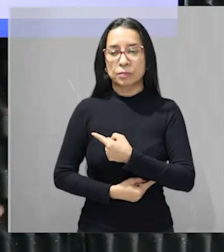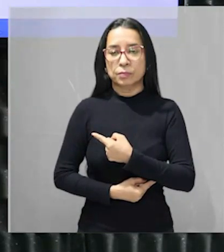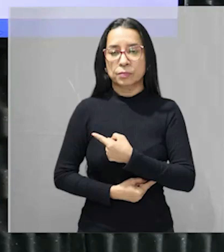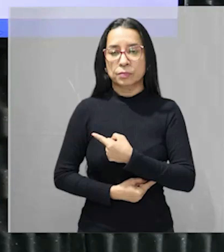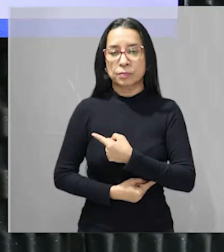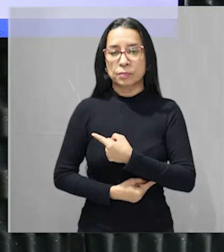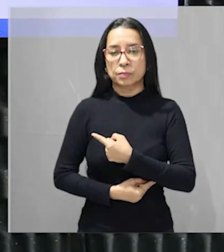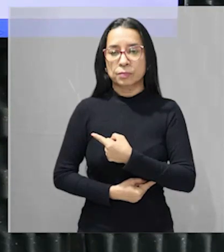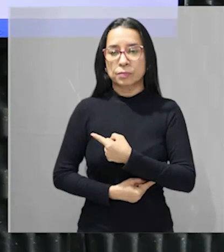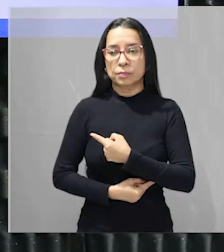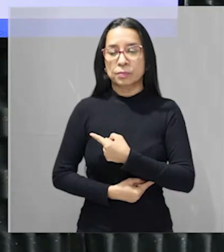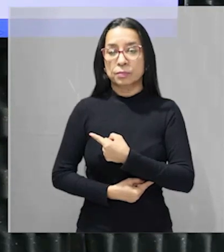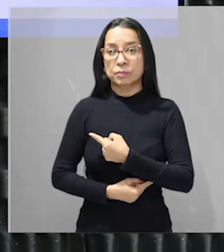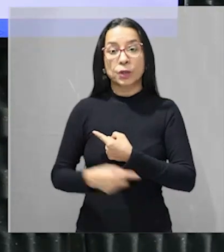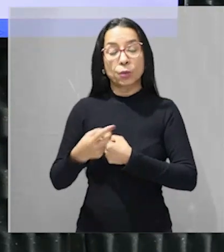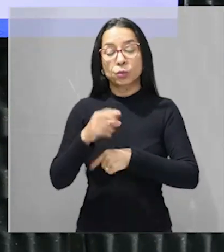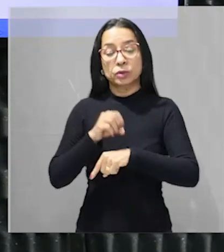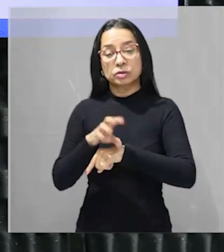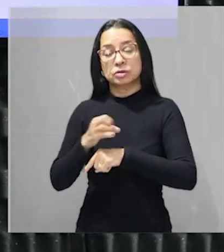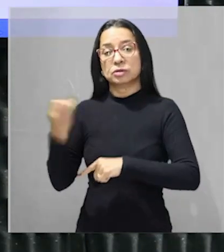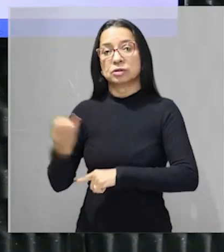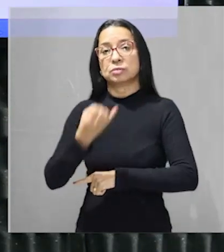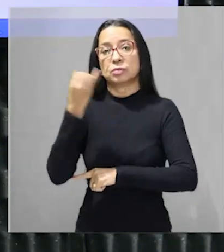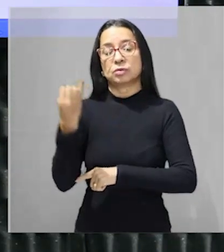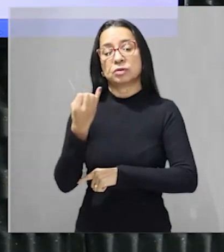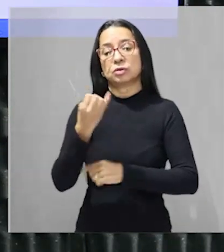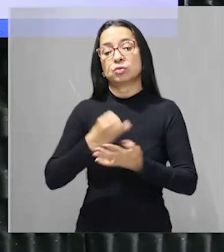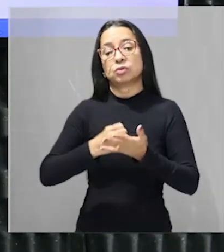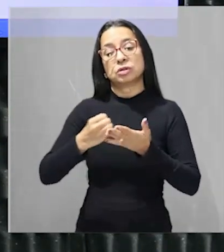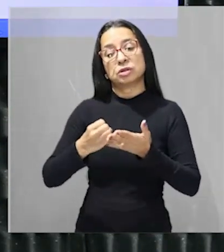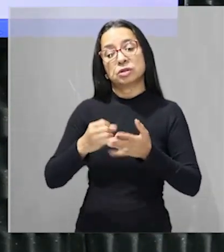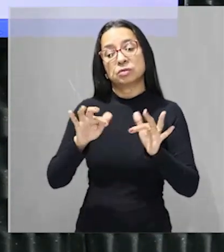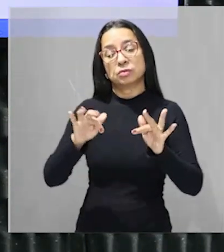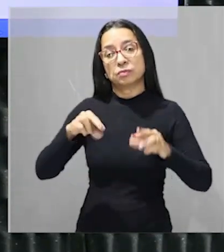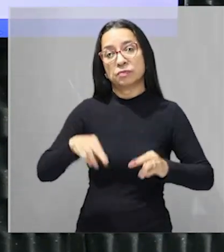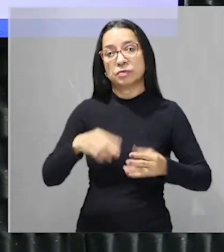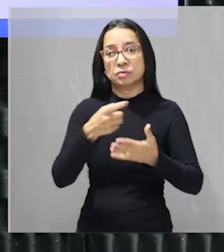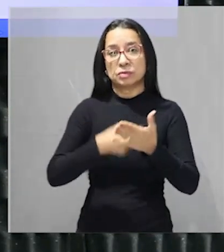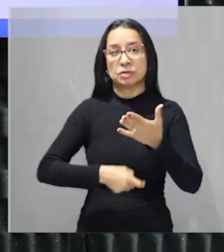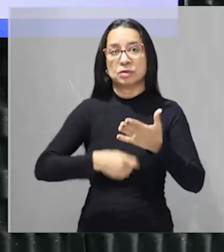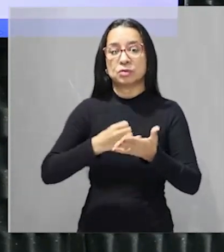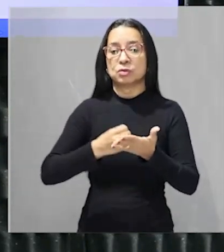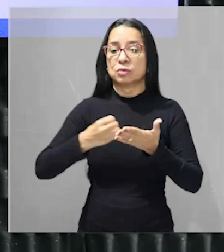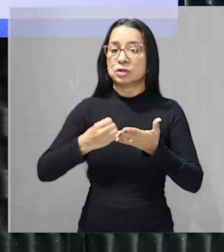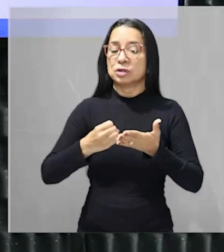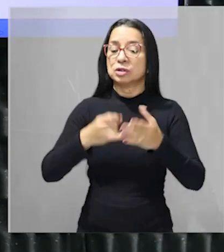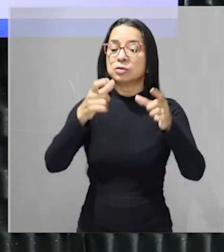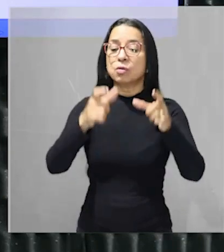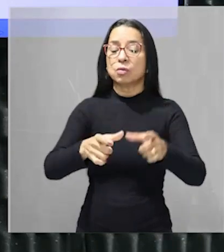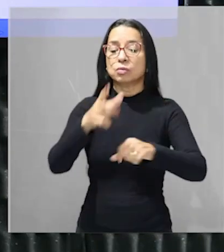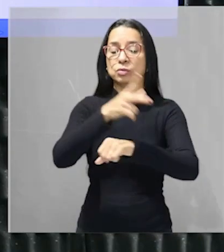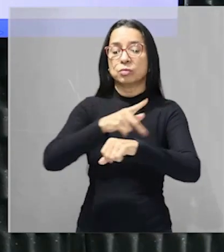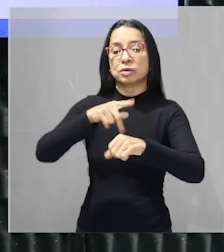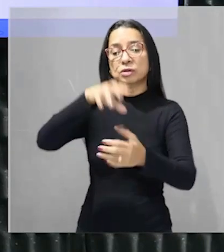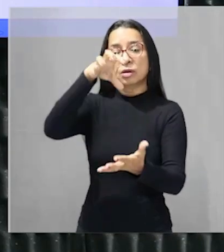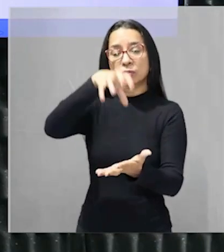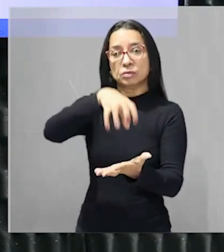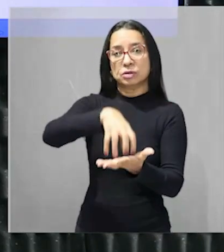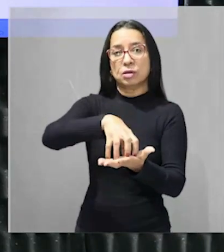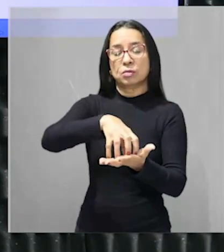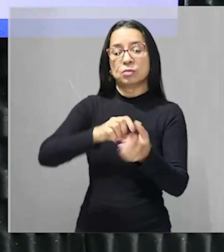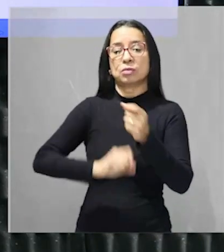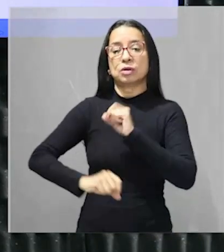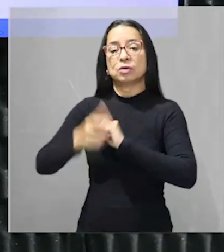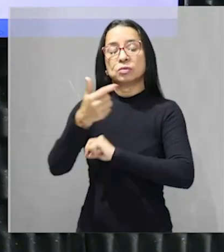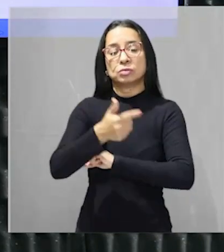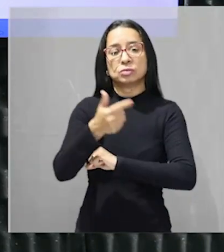soja ele te deu duas dicas fundamentais uma no início e uma no final do texto galera do início ele te deu a localidade do país que é no centro e no